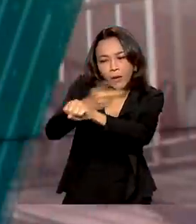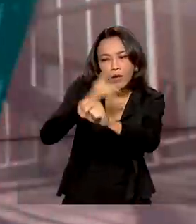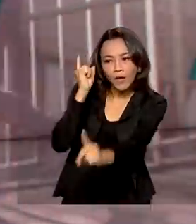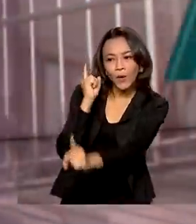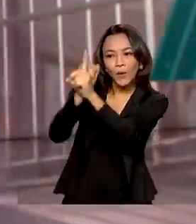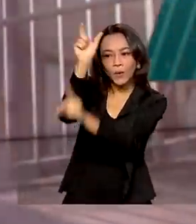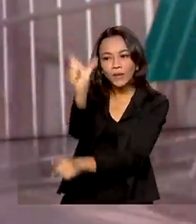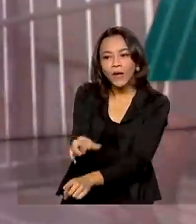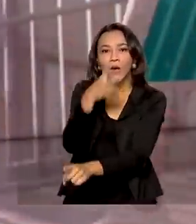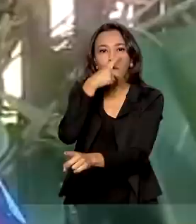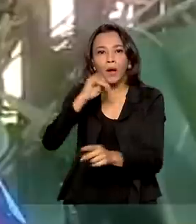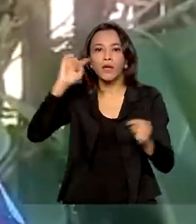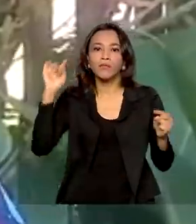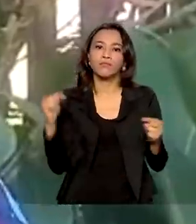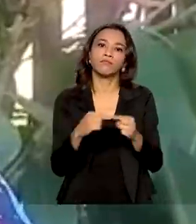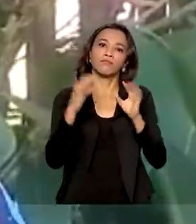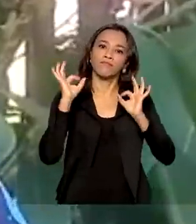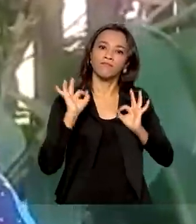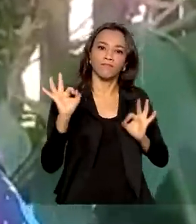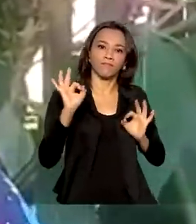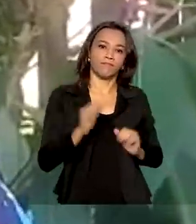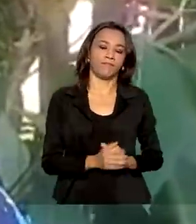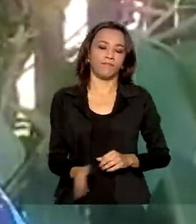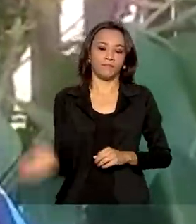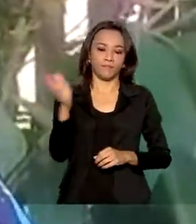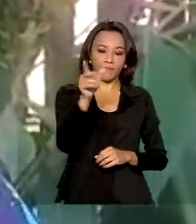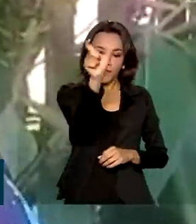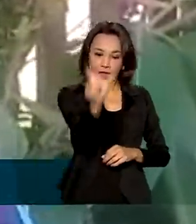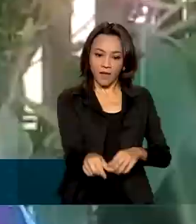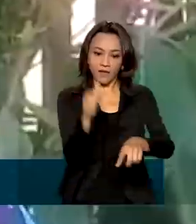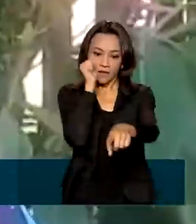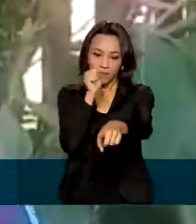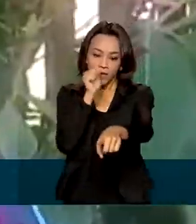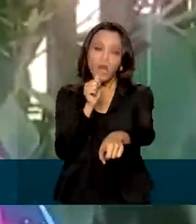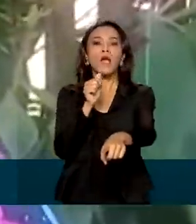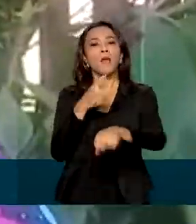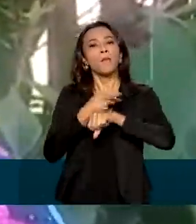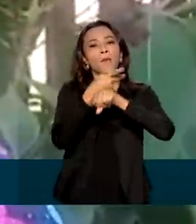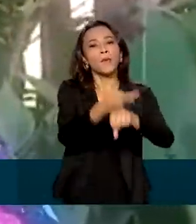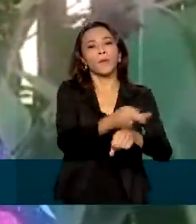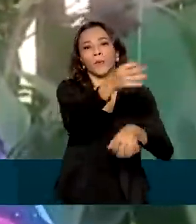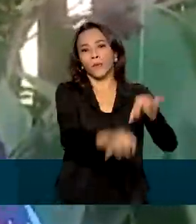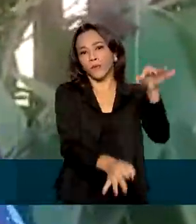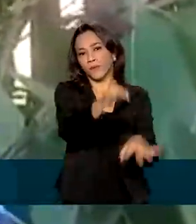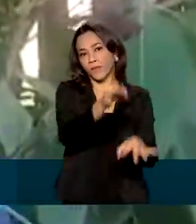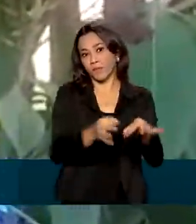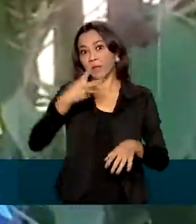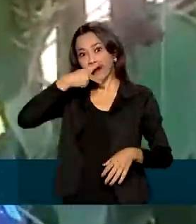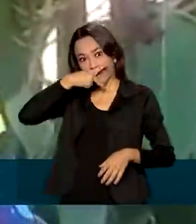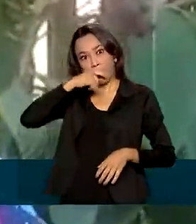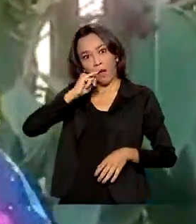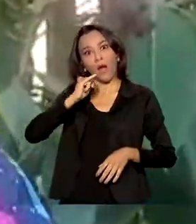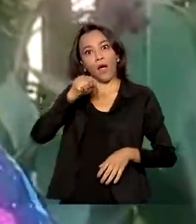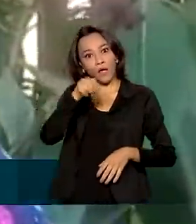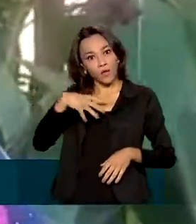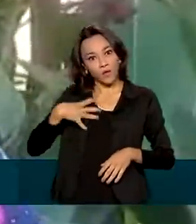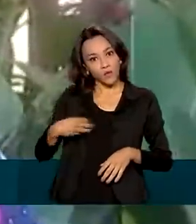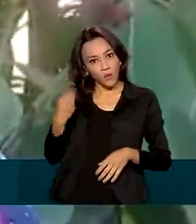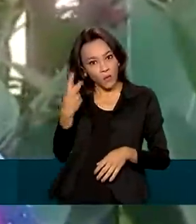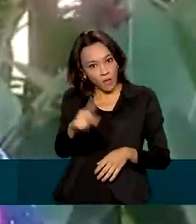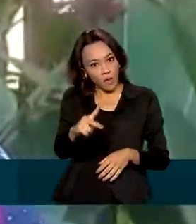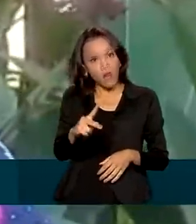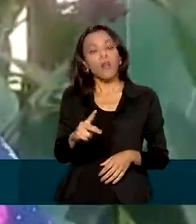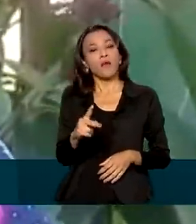comprovar a filiação. Regiane precisou entrar na justiça para que o pai biológico de seu filho